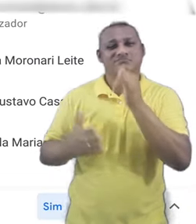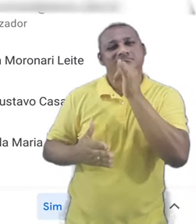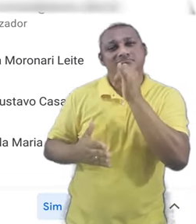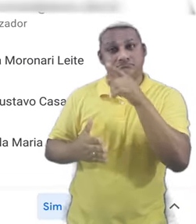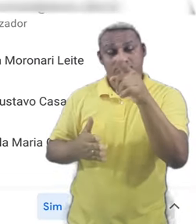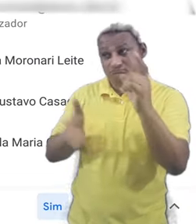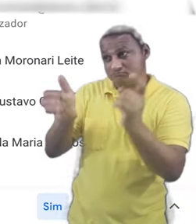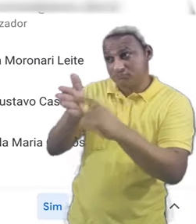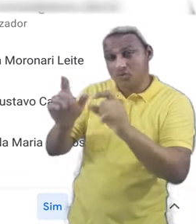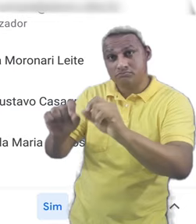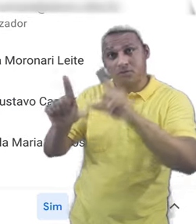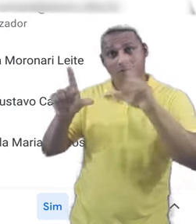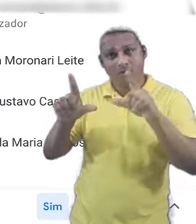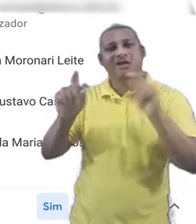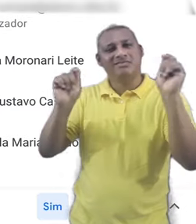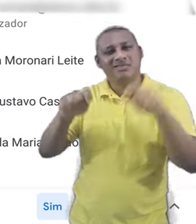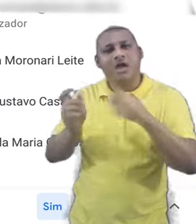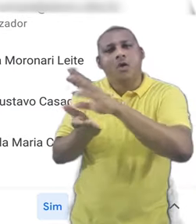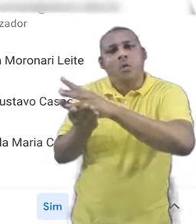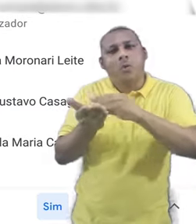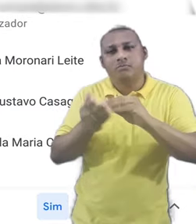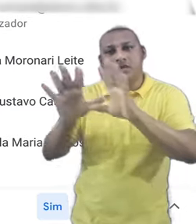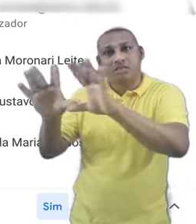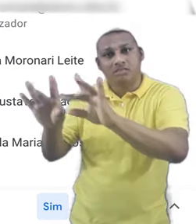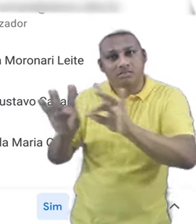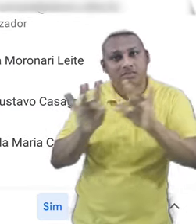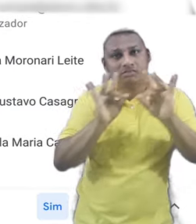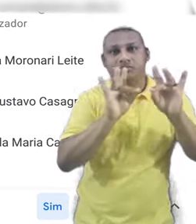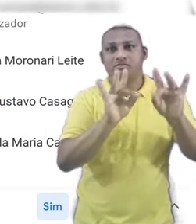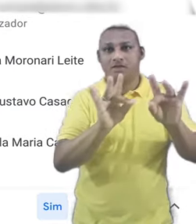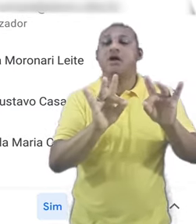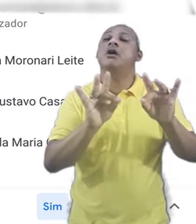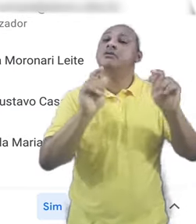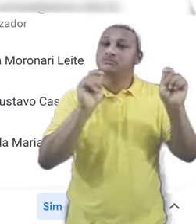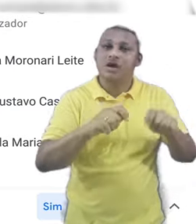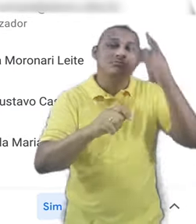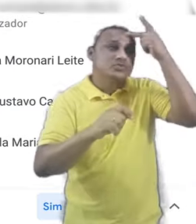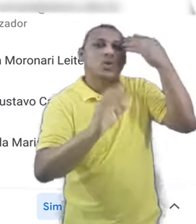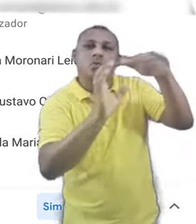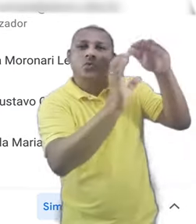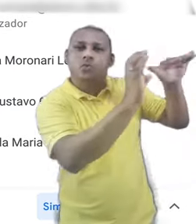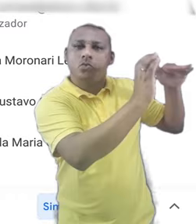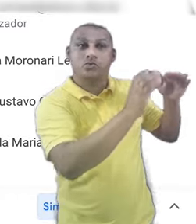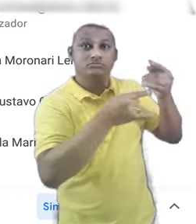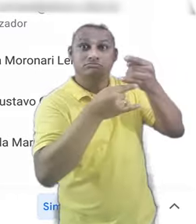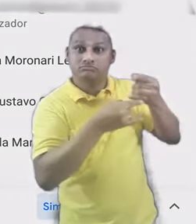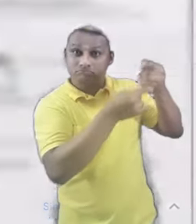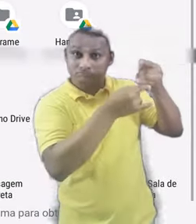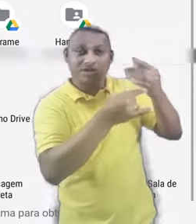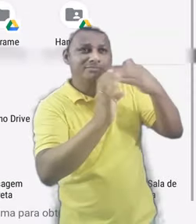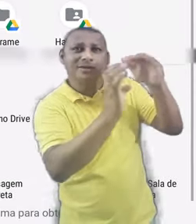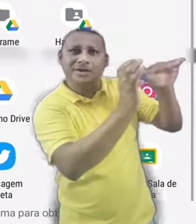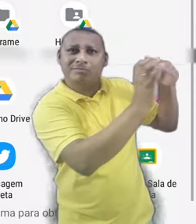Abrindo um evento, podemos, por exemplo, copiar o link da reunião no Google Meet para enviar para outras